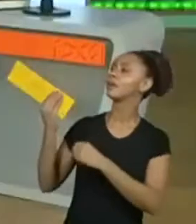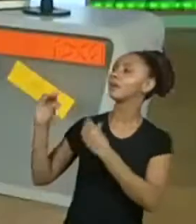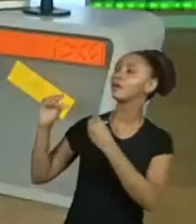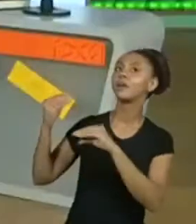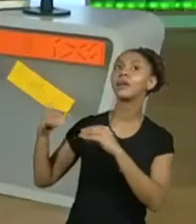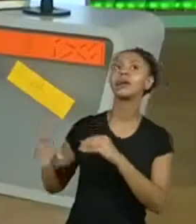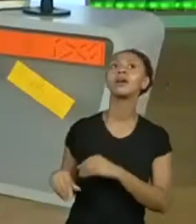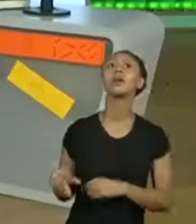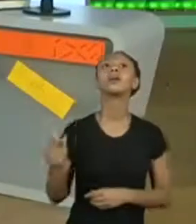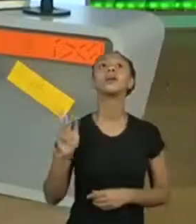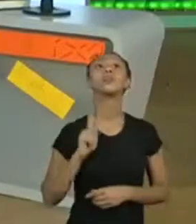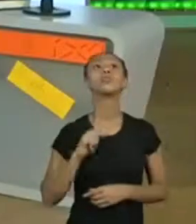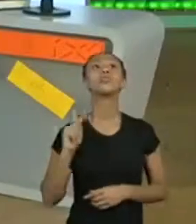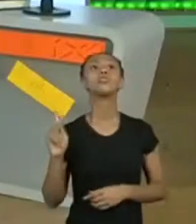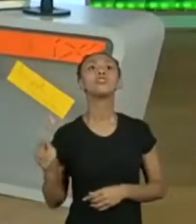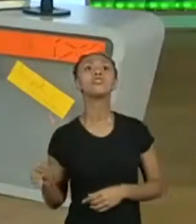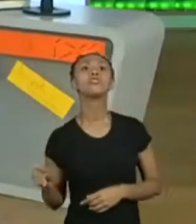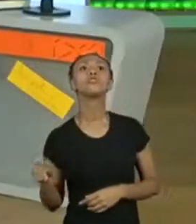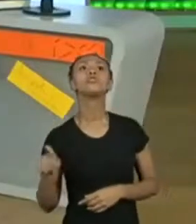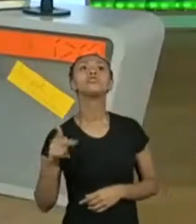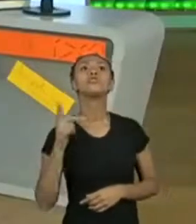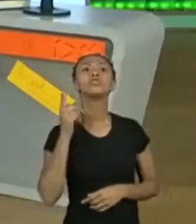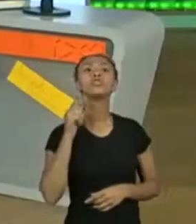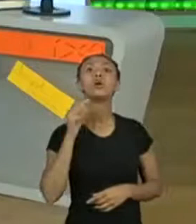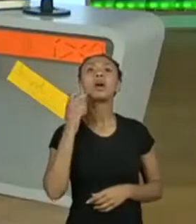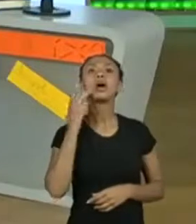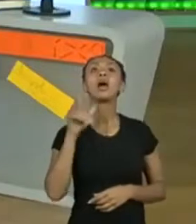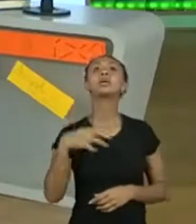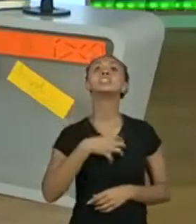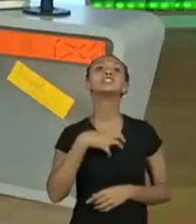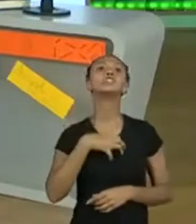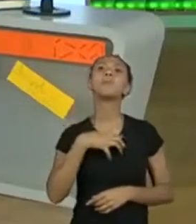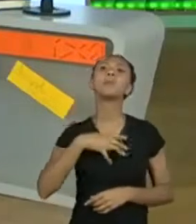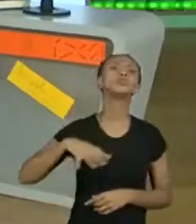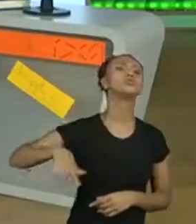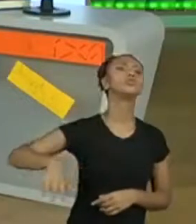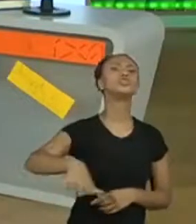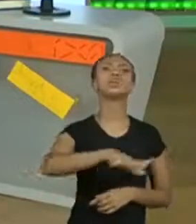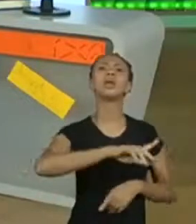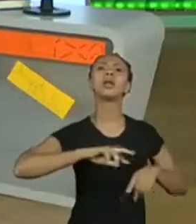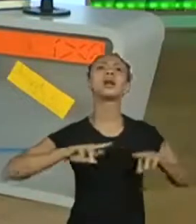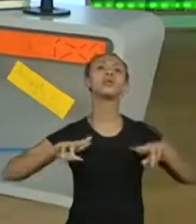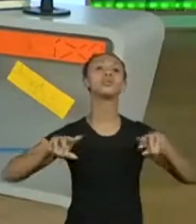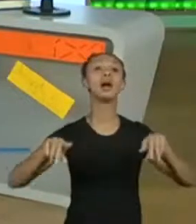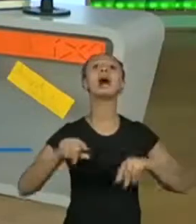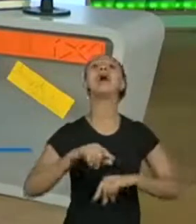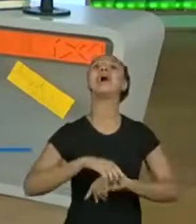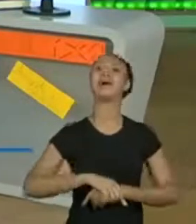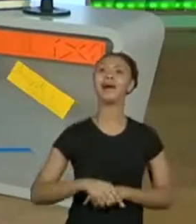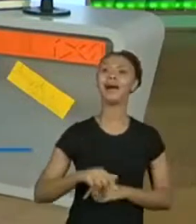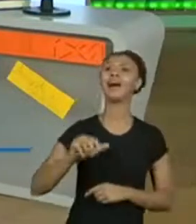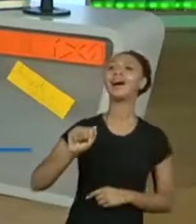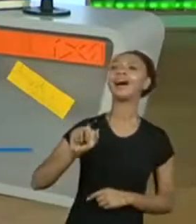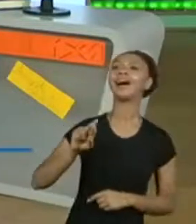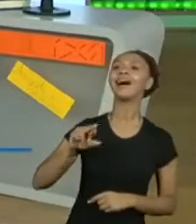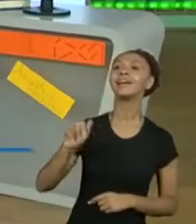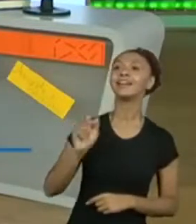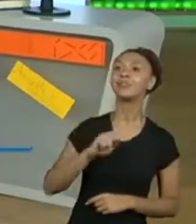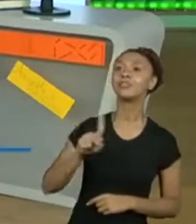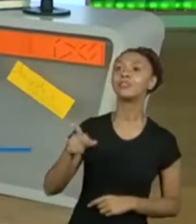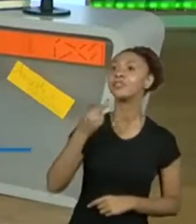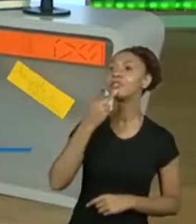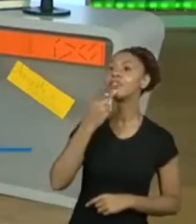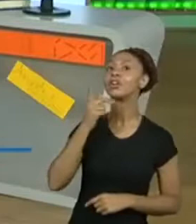colocou que tem sentimentos de um modo geral. E tudo está associado... Olha, a Proariane colocou que tudo está